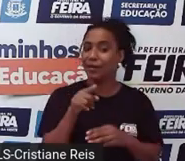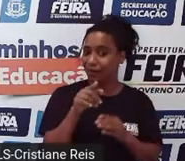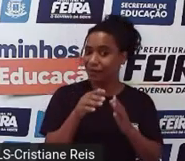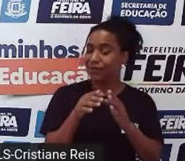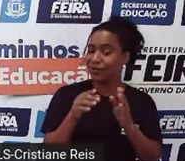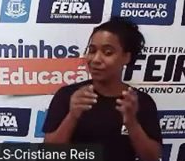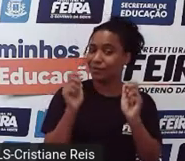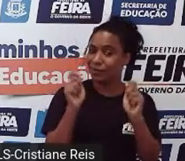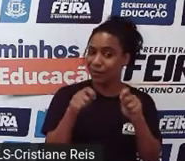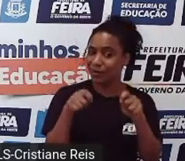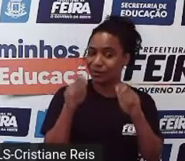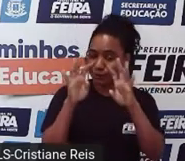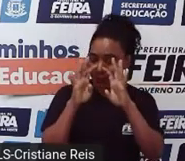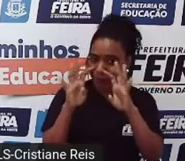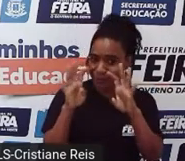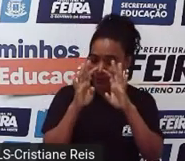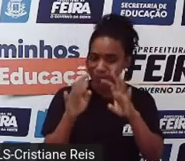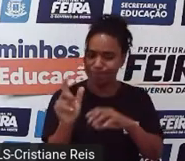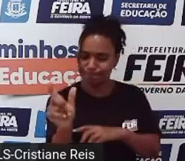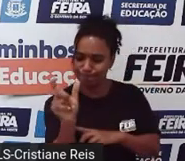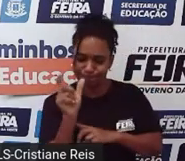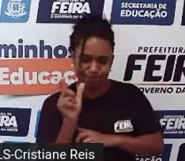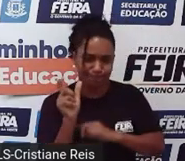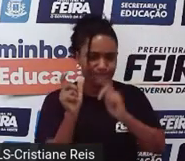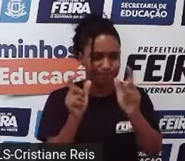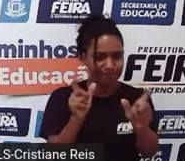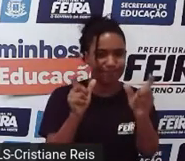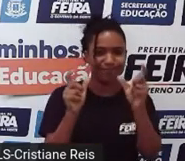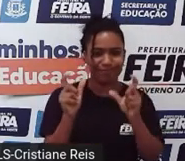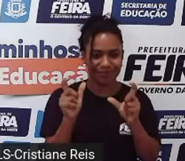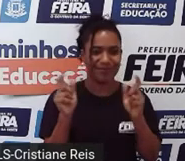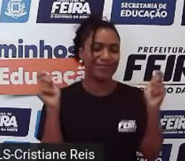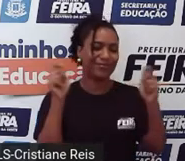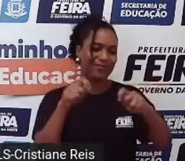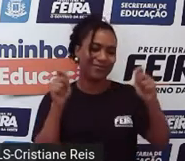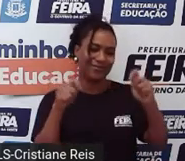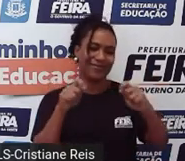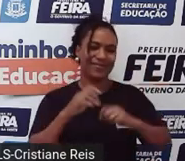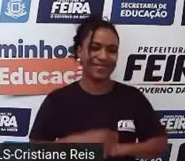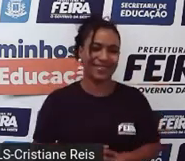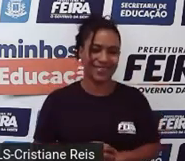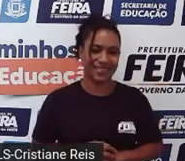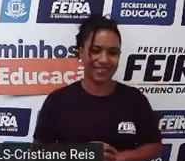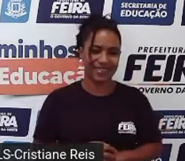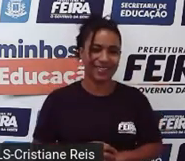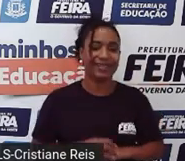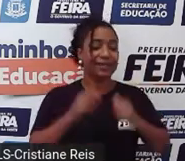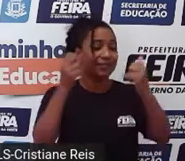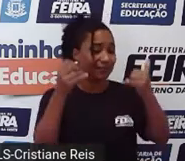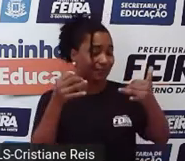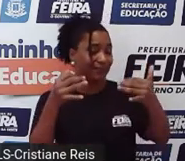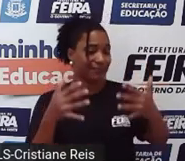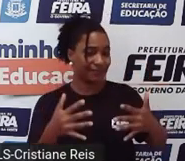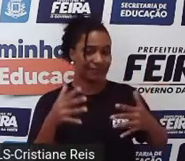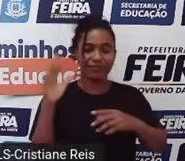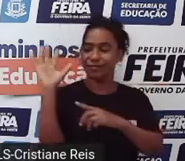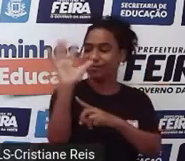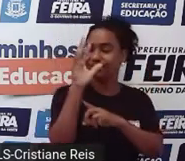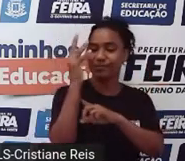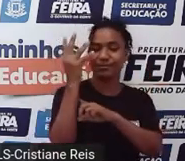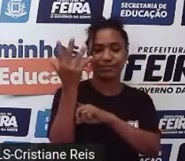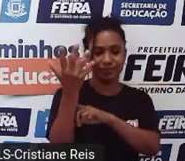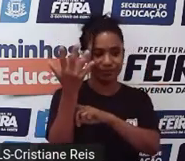observassem as expressões que nós podemos utilizar para falarmos sobre as condições climáticas